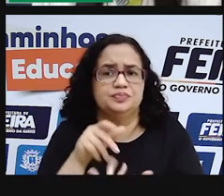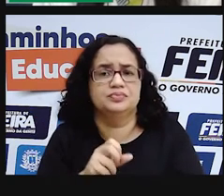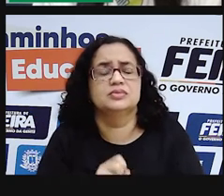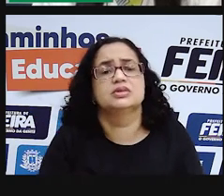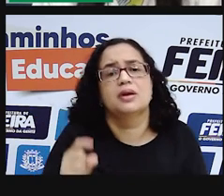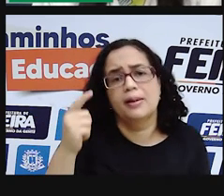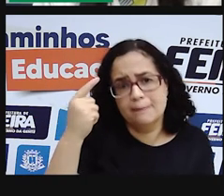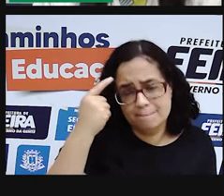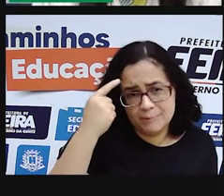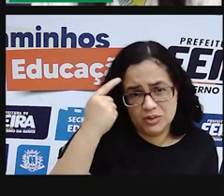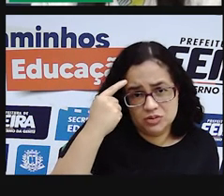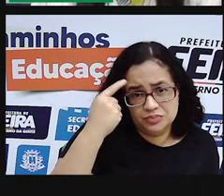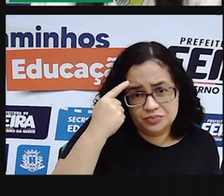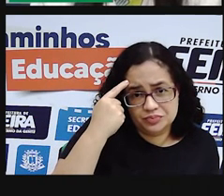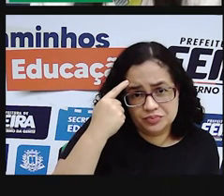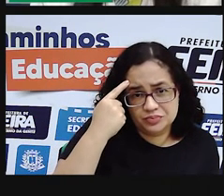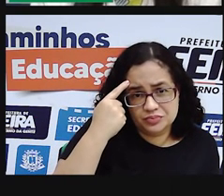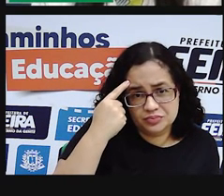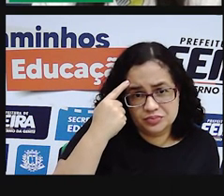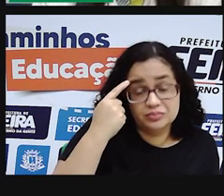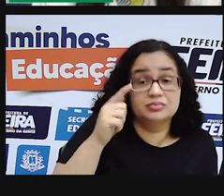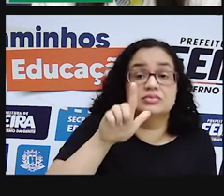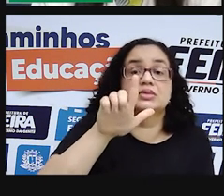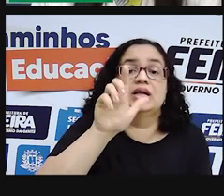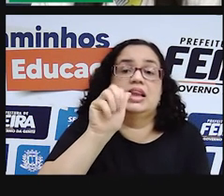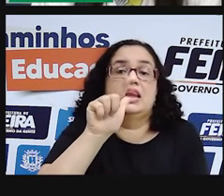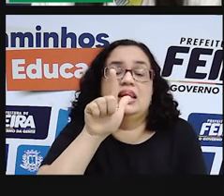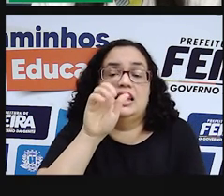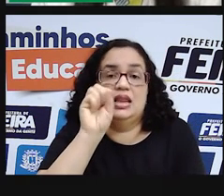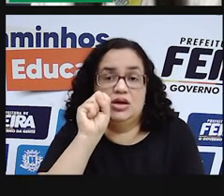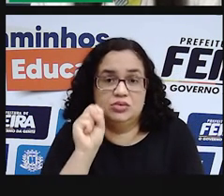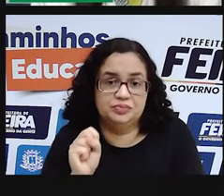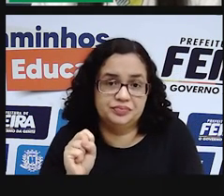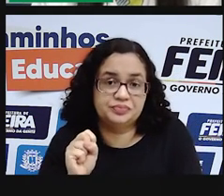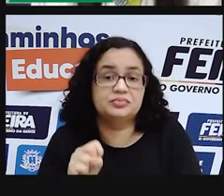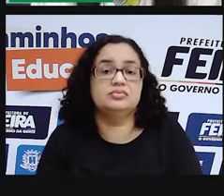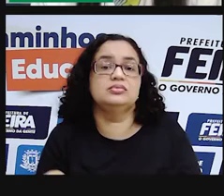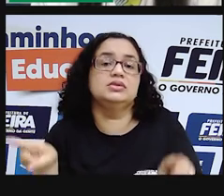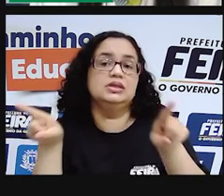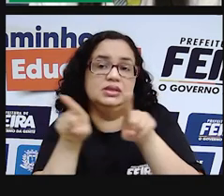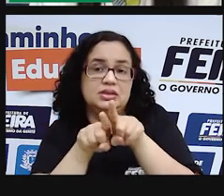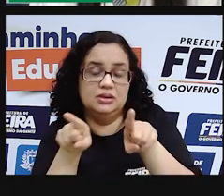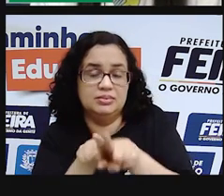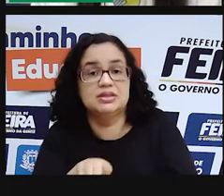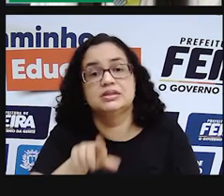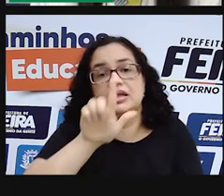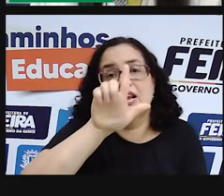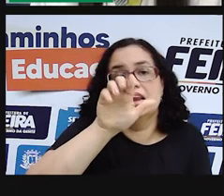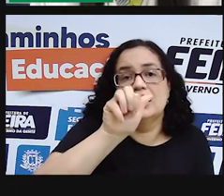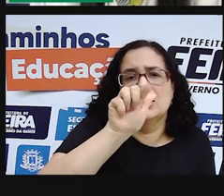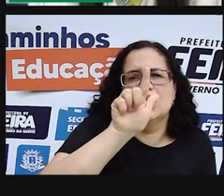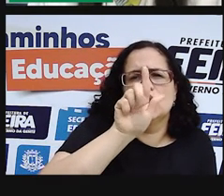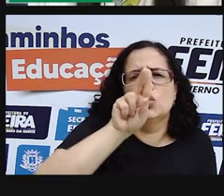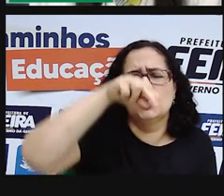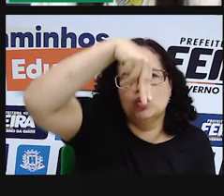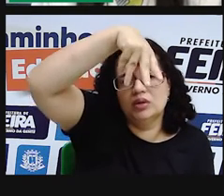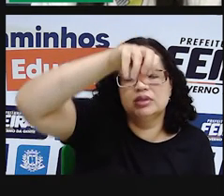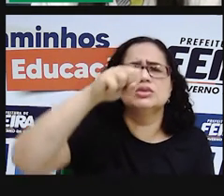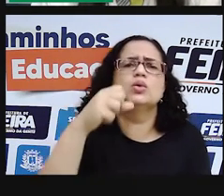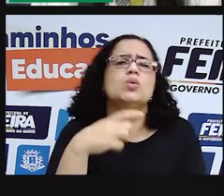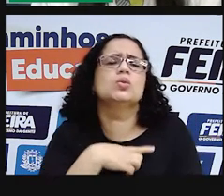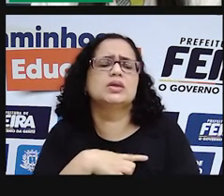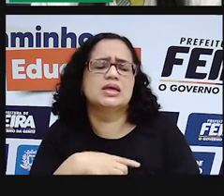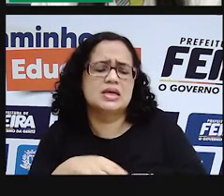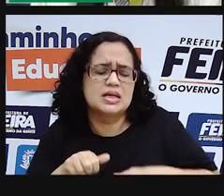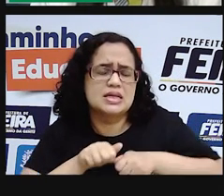pararam para pensar em relação a lagos, a lagoas e também as lagunas, né? Quantos existem